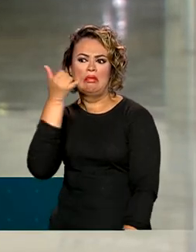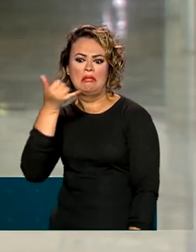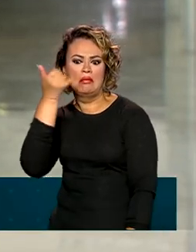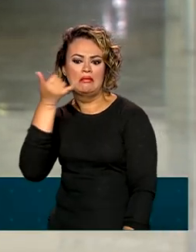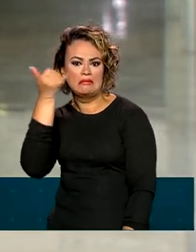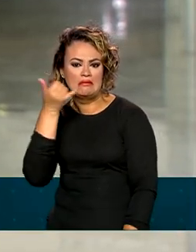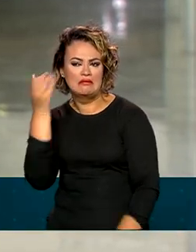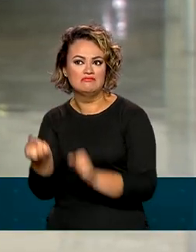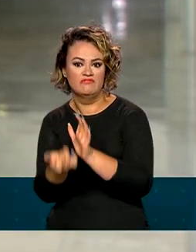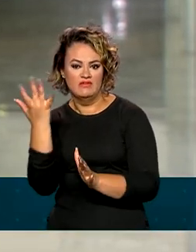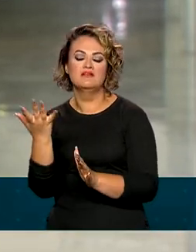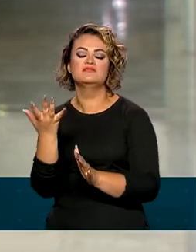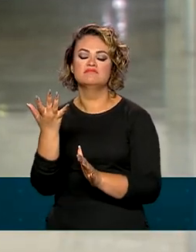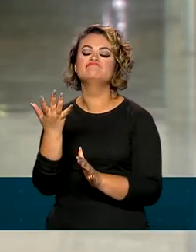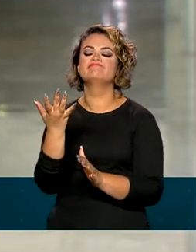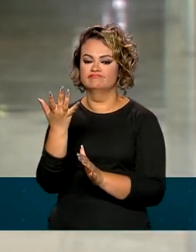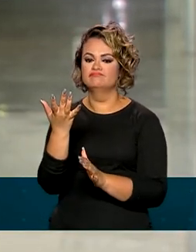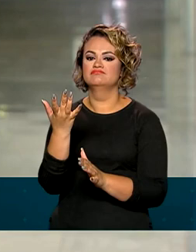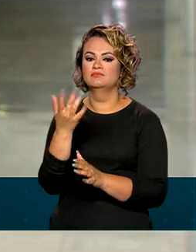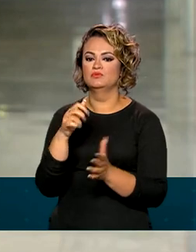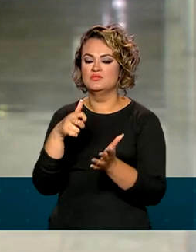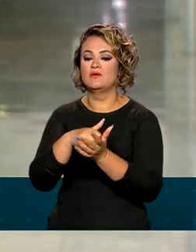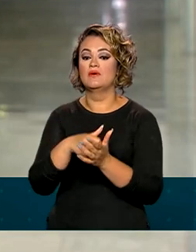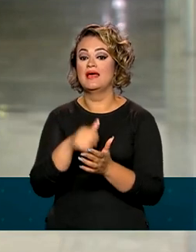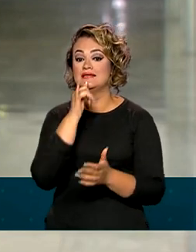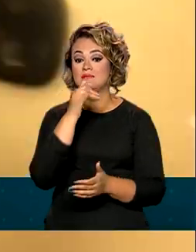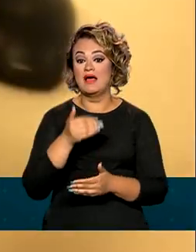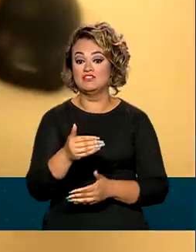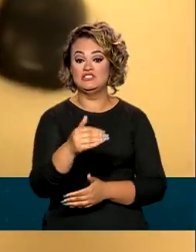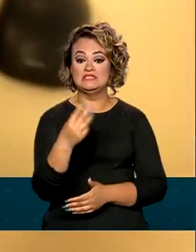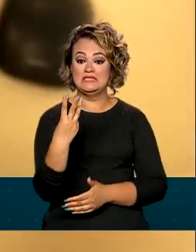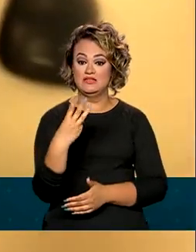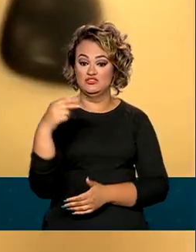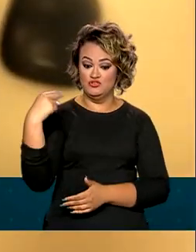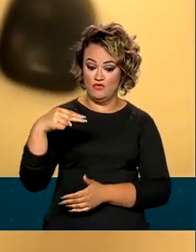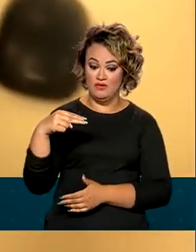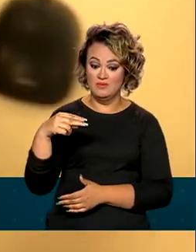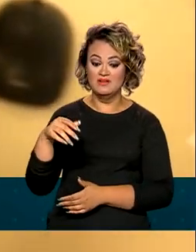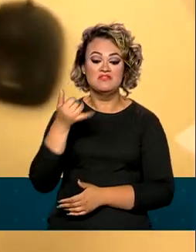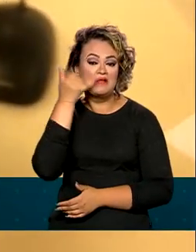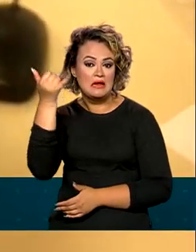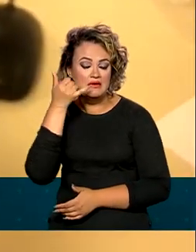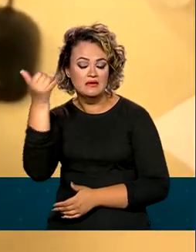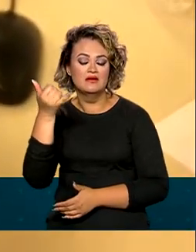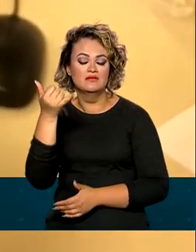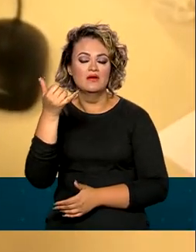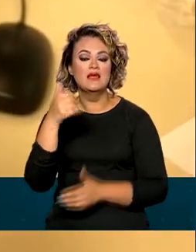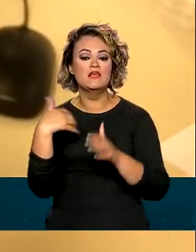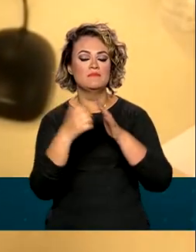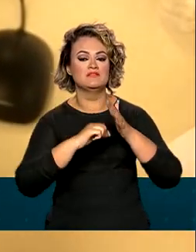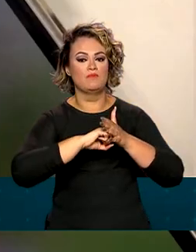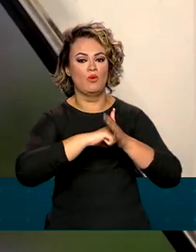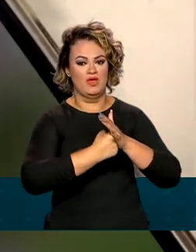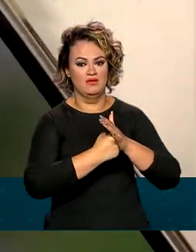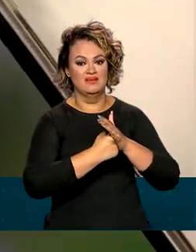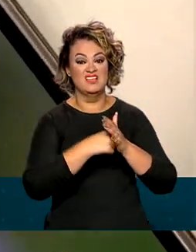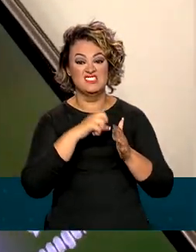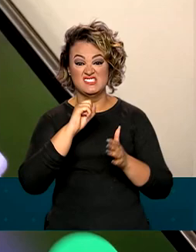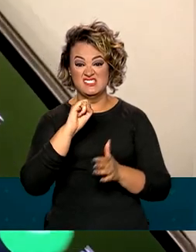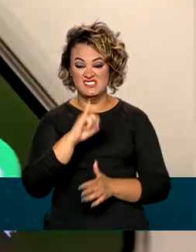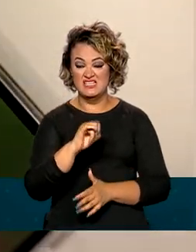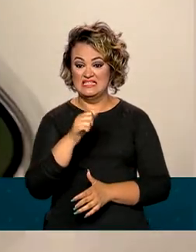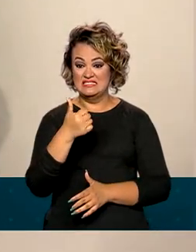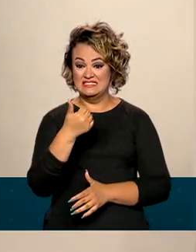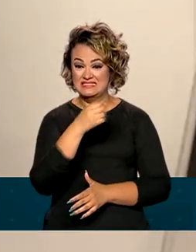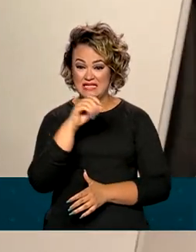telemarketing abusivo. A partir de 3 de novembro, serão bloqueadas por 15 dias as empresas que gerarem pelo menos 100 mil